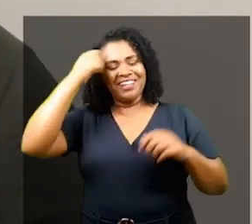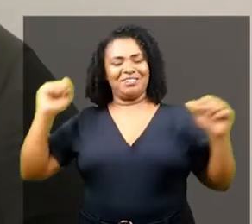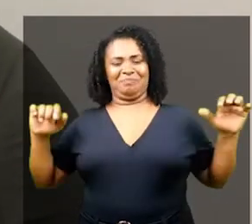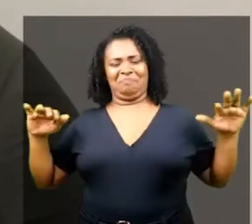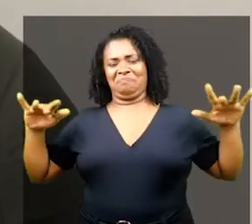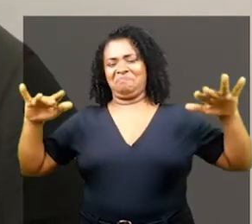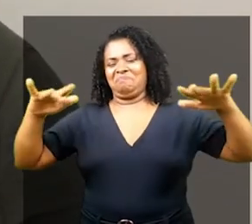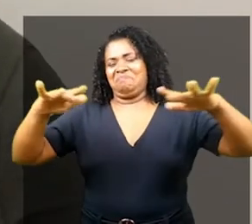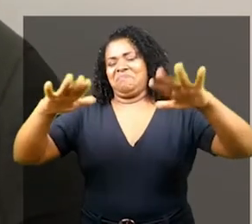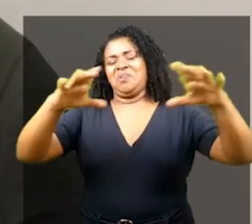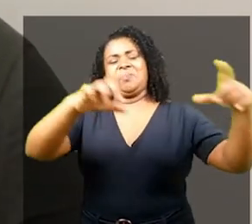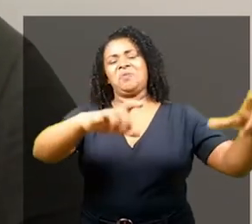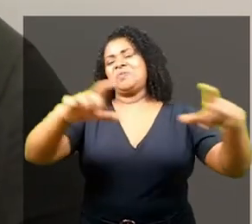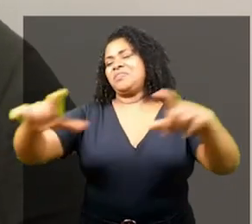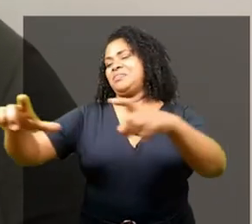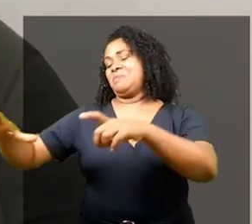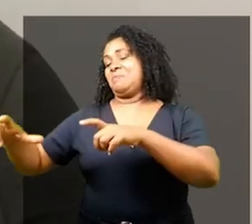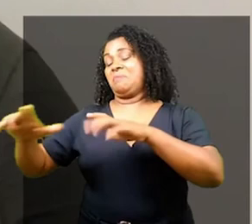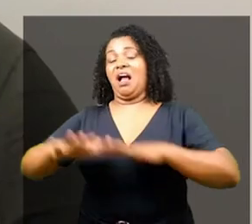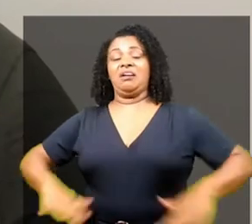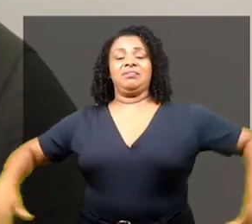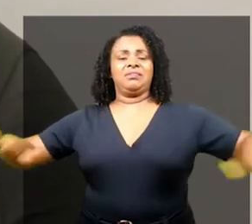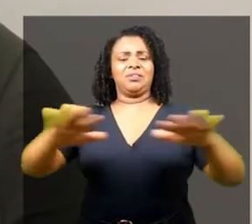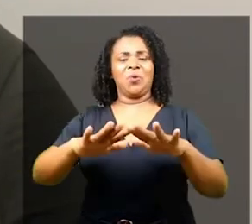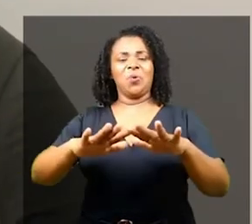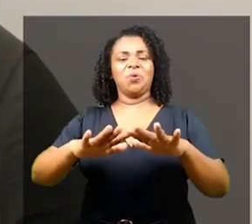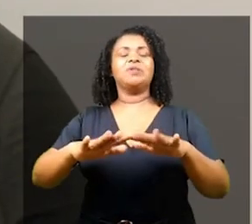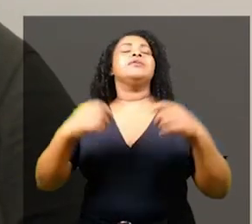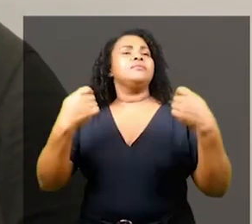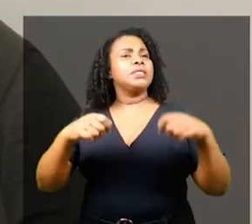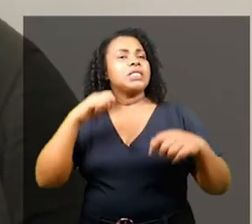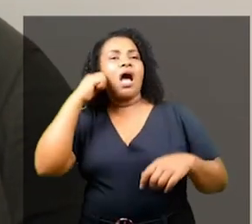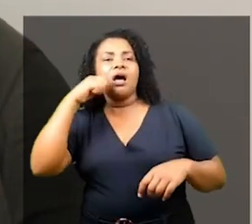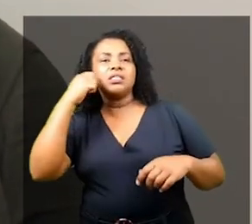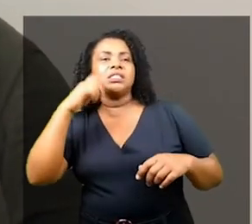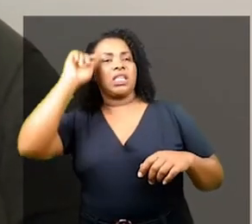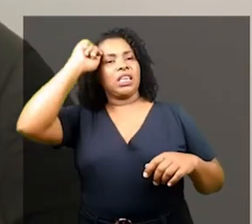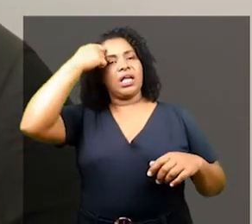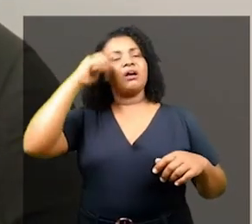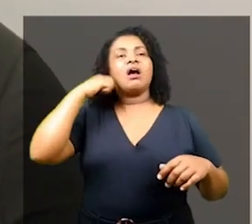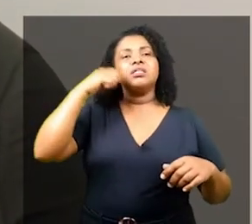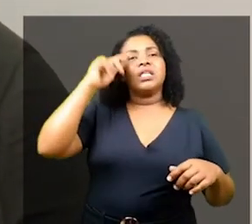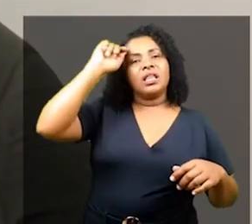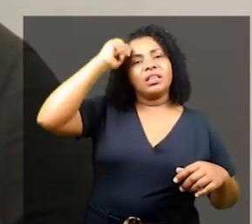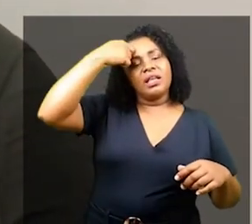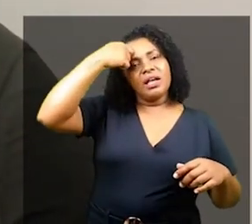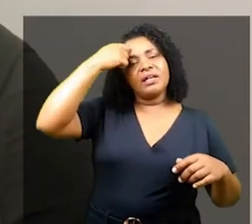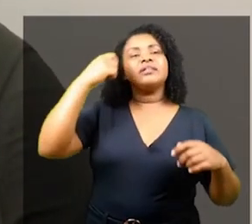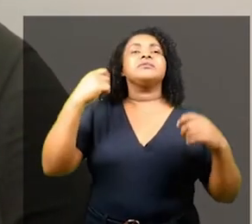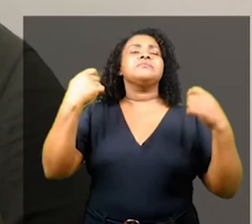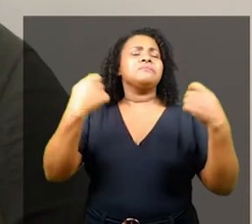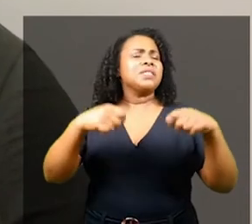salões, as galerias, os espaços todos na memória de narrativas negras. Consumir artistas negras e